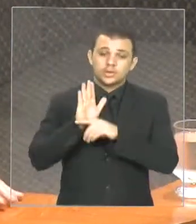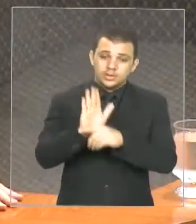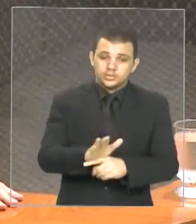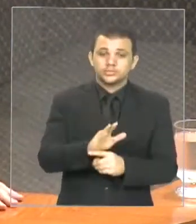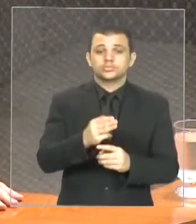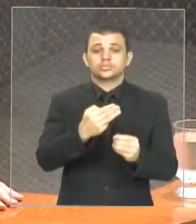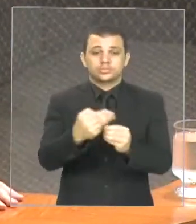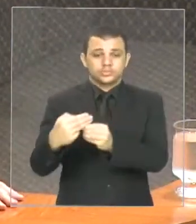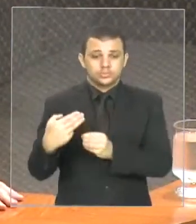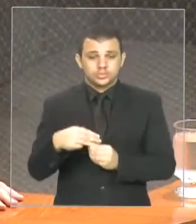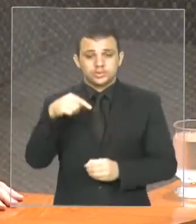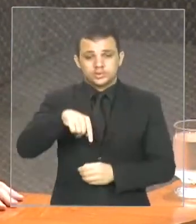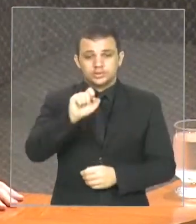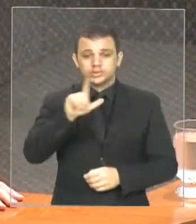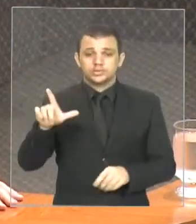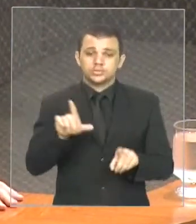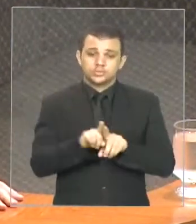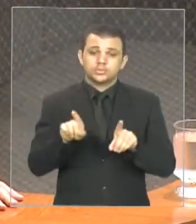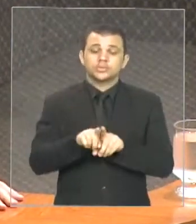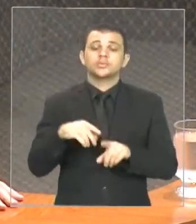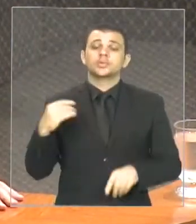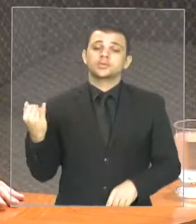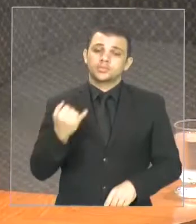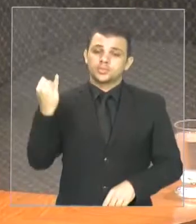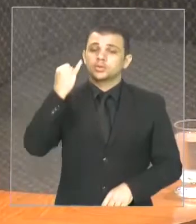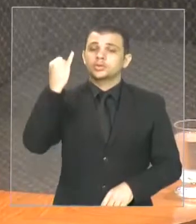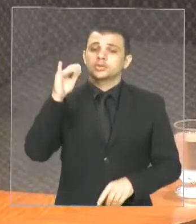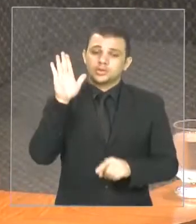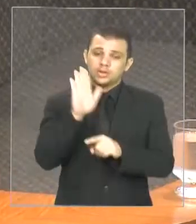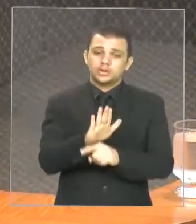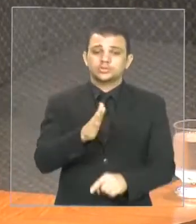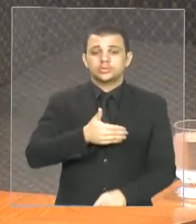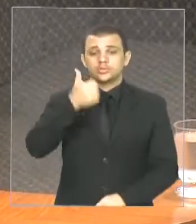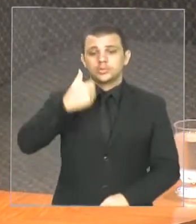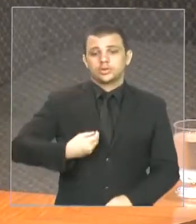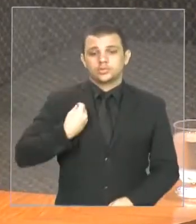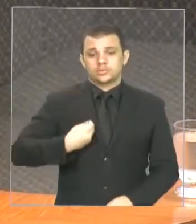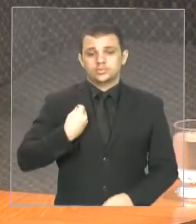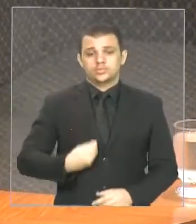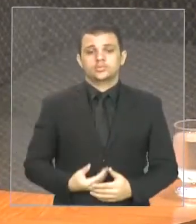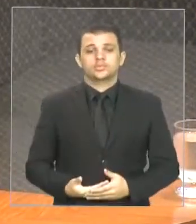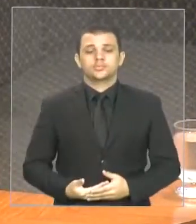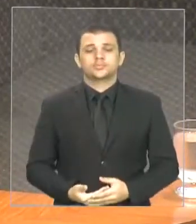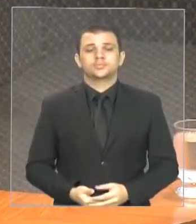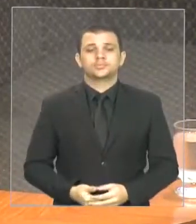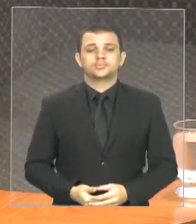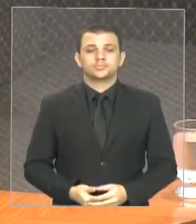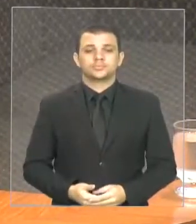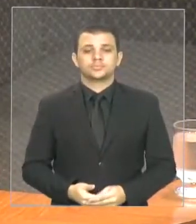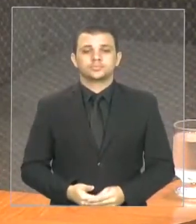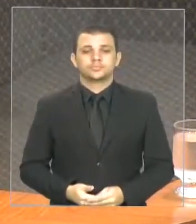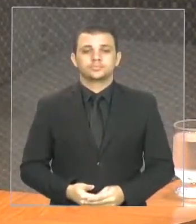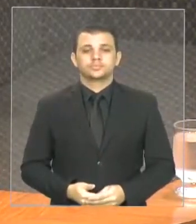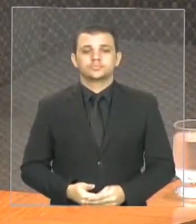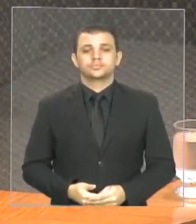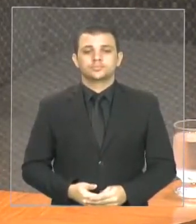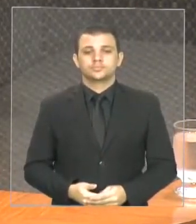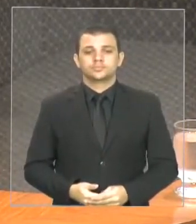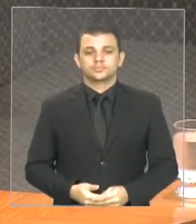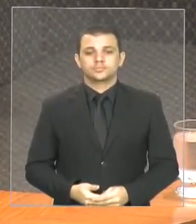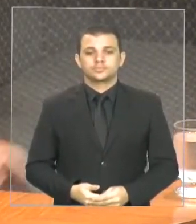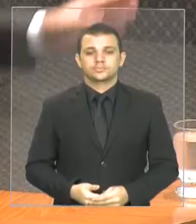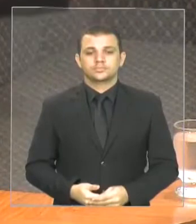a qualidade de vida da população de São Luís e do nosso estado. Deputado Max, depois do deputado Eduardo, deputado Elton, pode me conseguir uma parte, por gentileza.